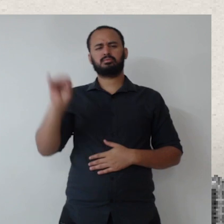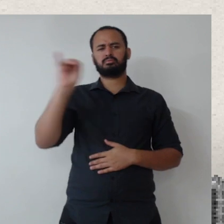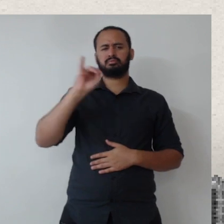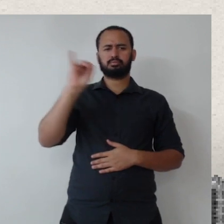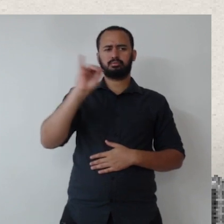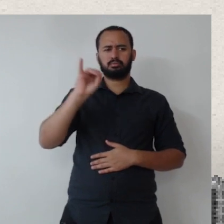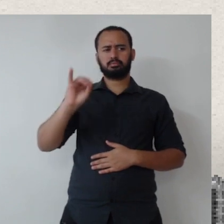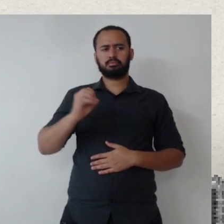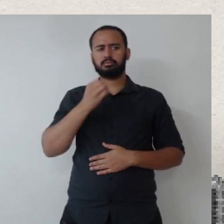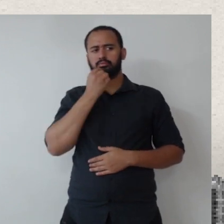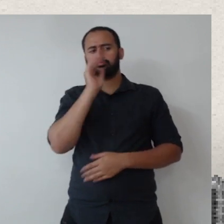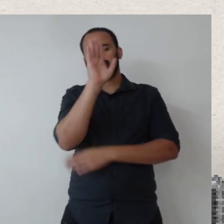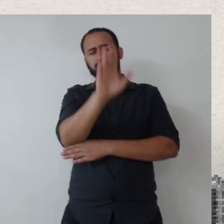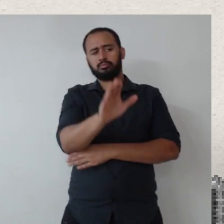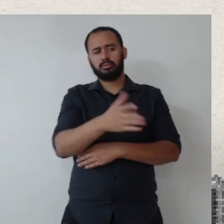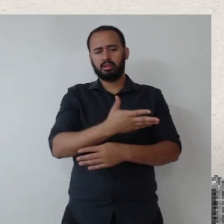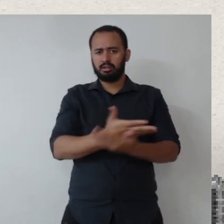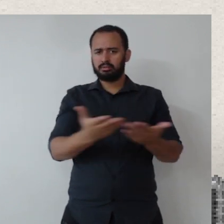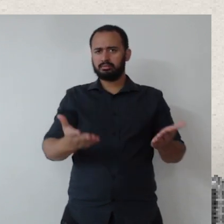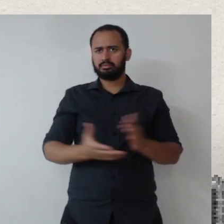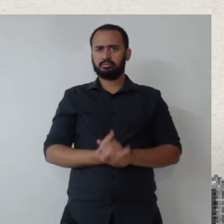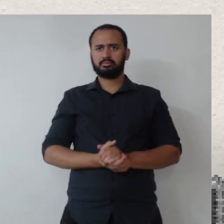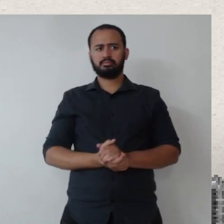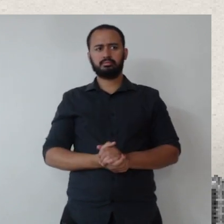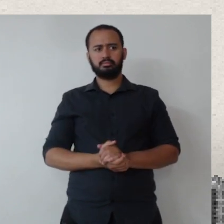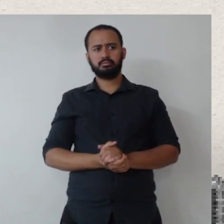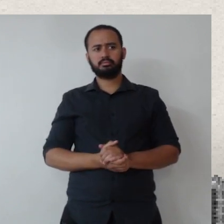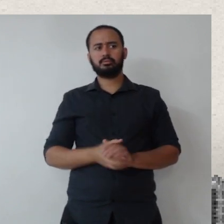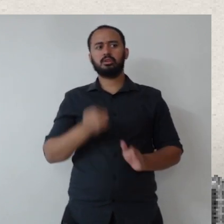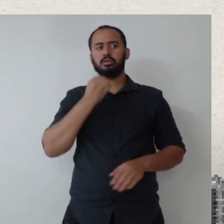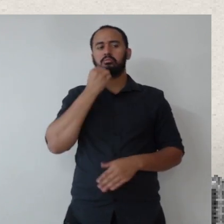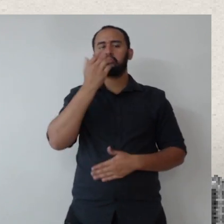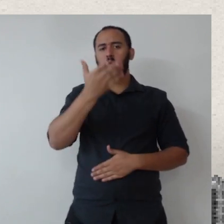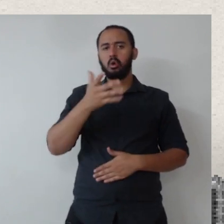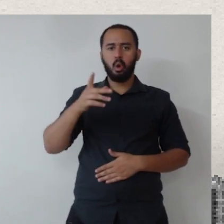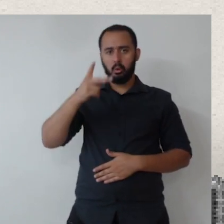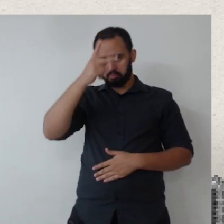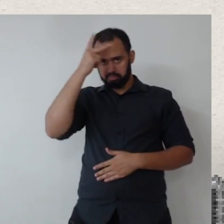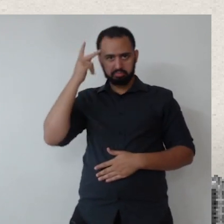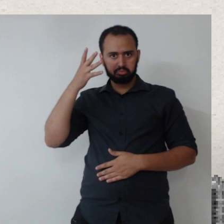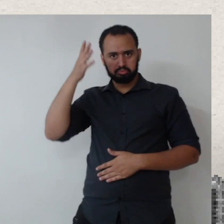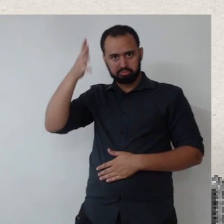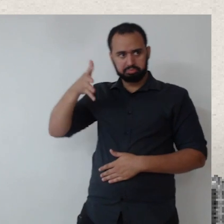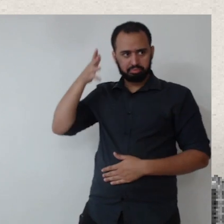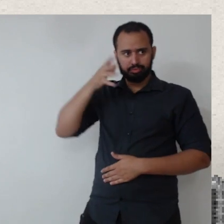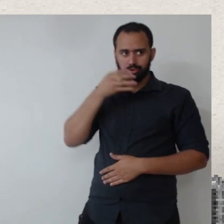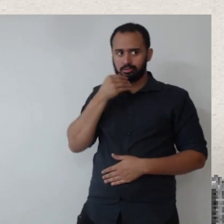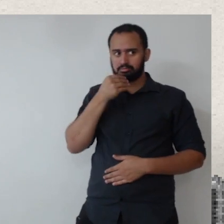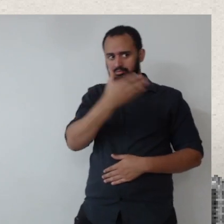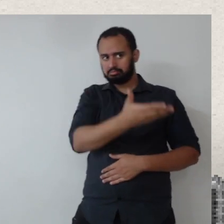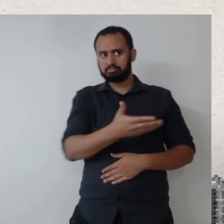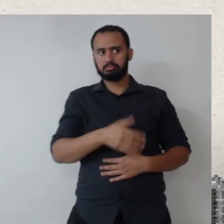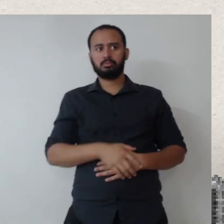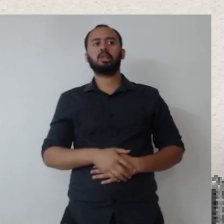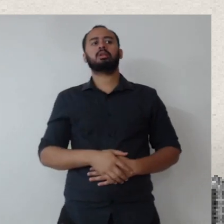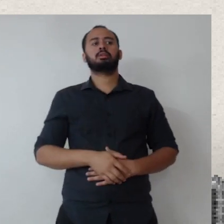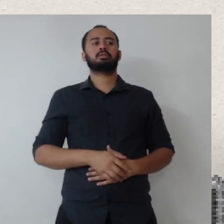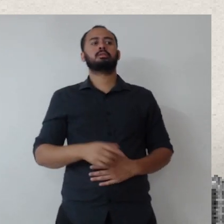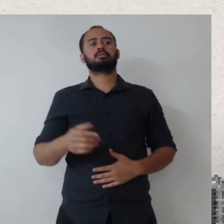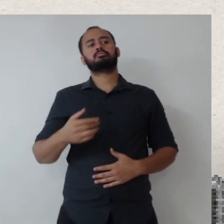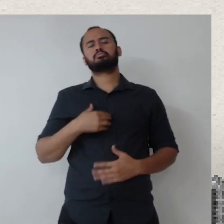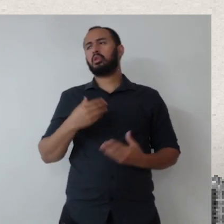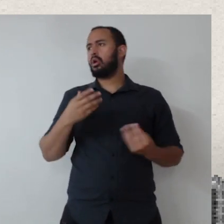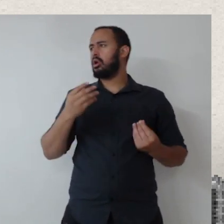Oi. Boa tarde a todos. Boa tarde ao doutor Renato Kader. Boa acho